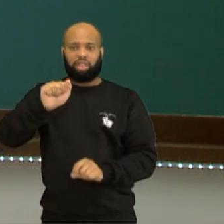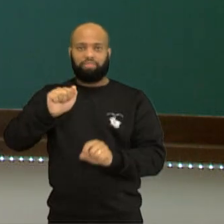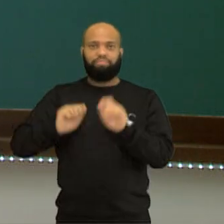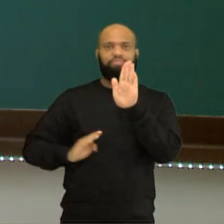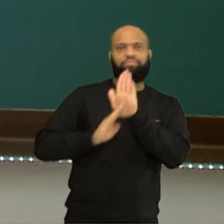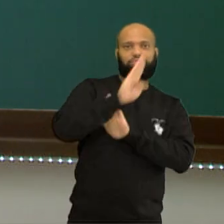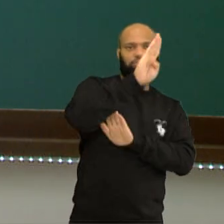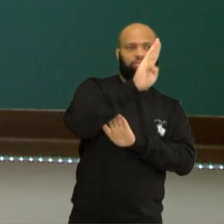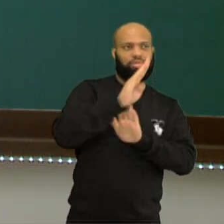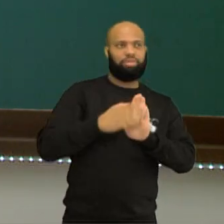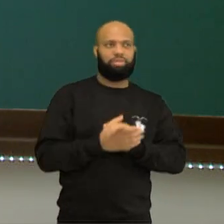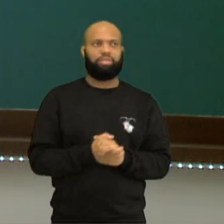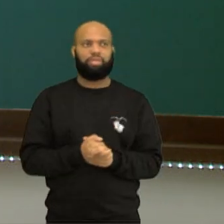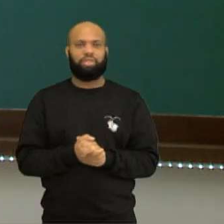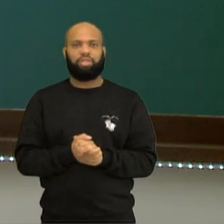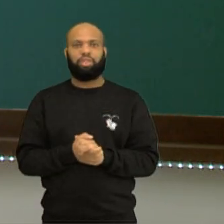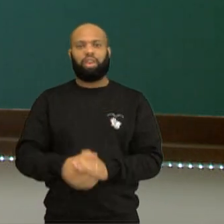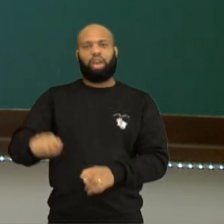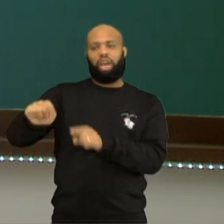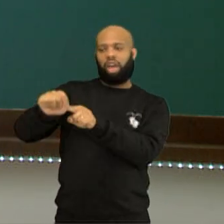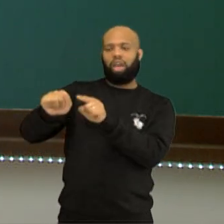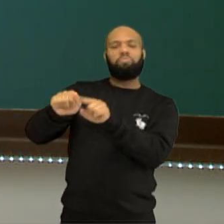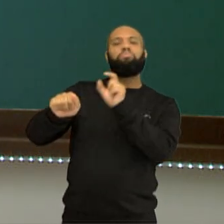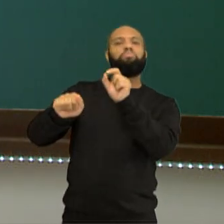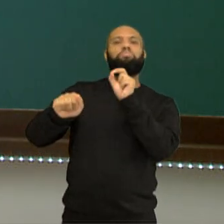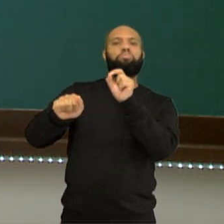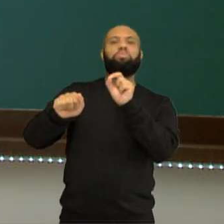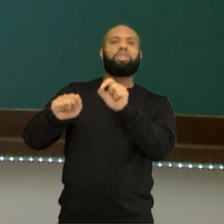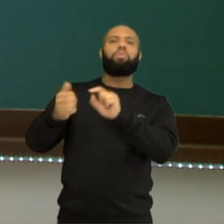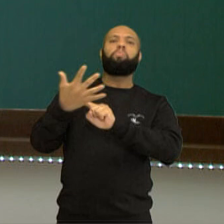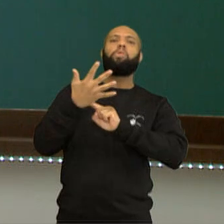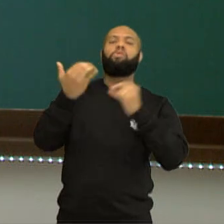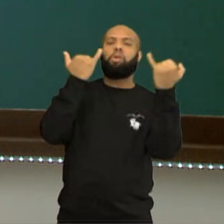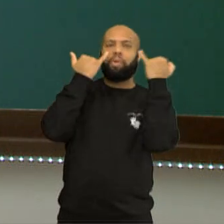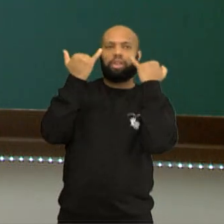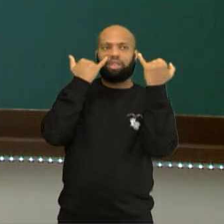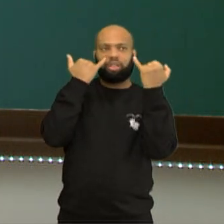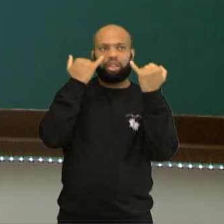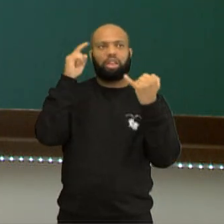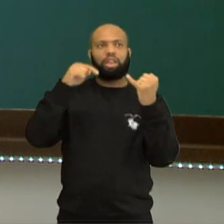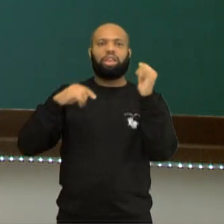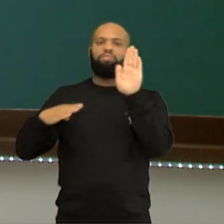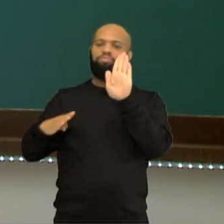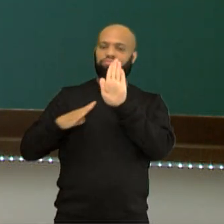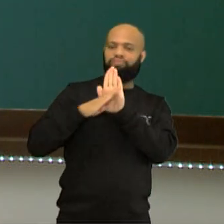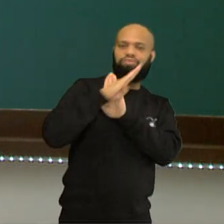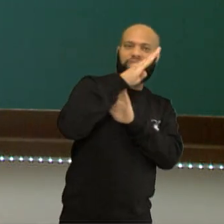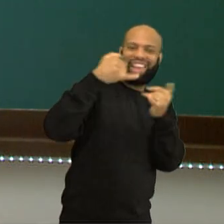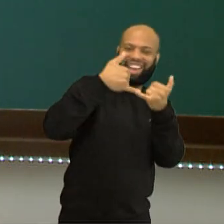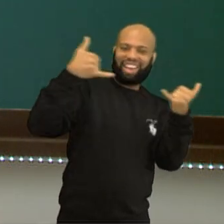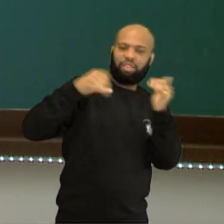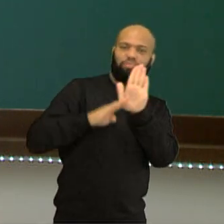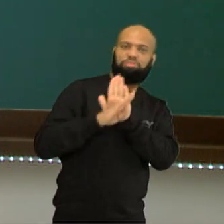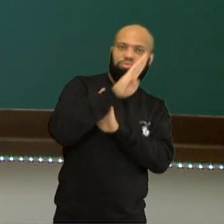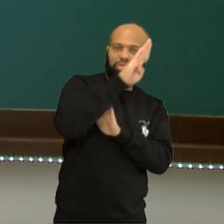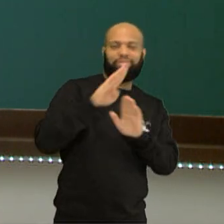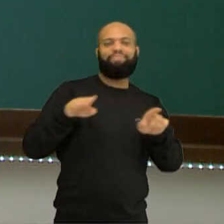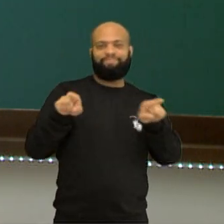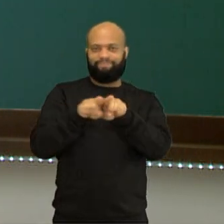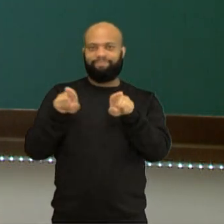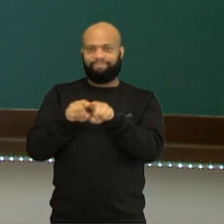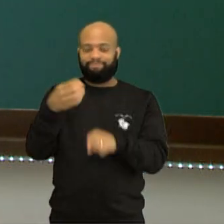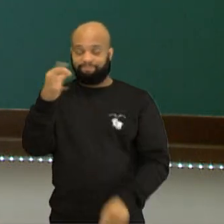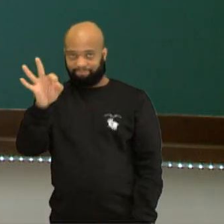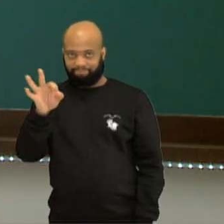acontece? Com esse coeficiente angular, o ele nos traz de informação? Ele sendo positivo, ela vai ser crescente. Isso mesmo,